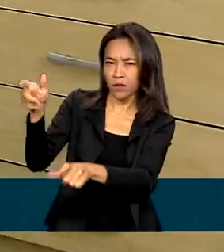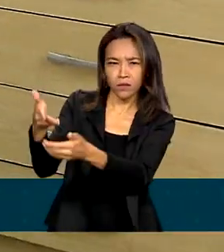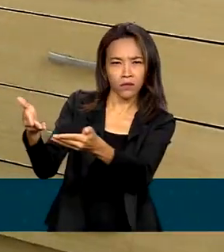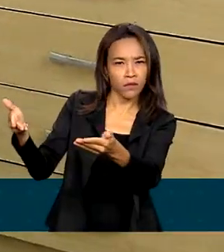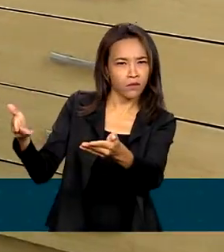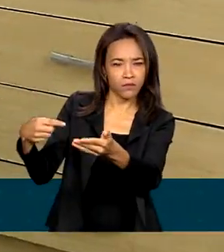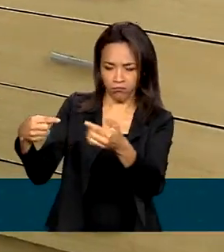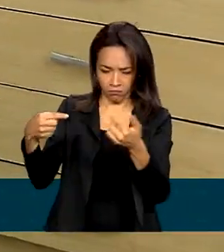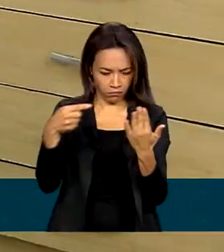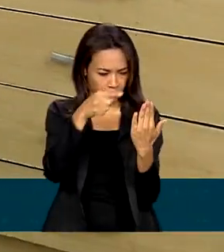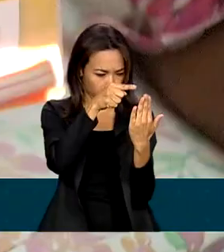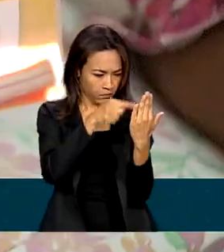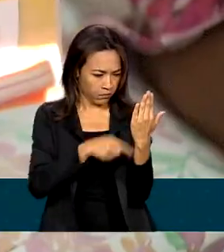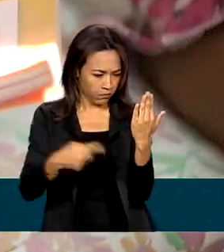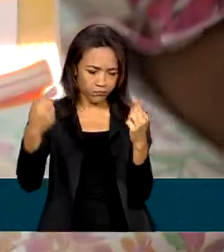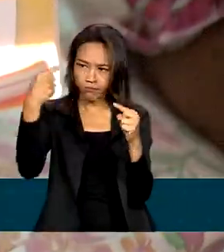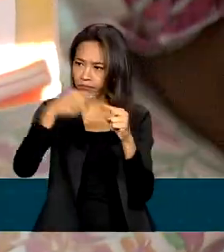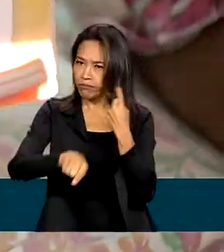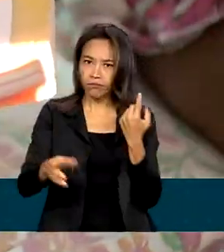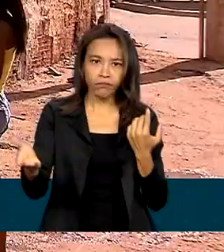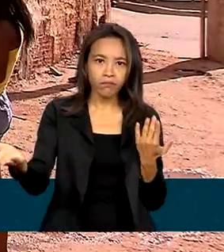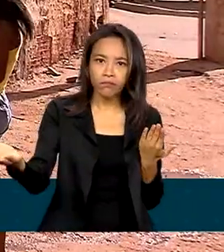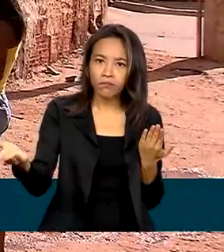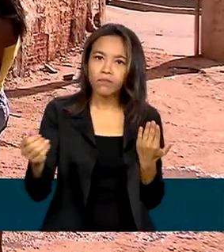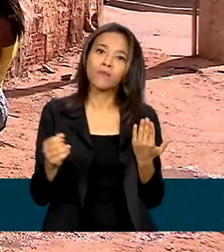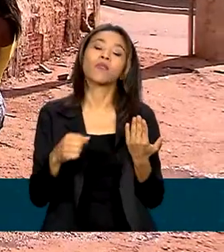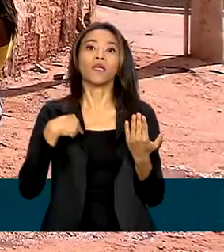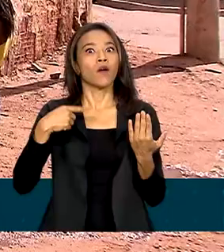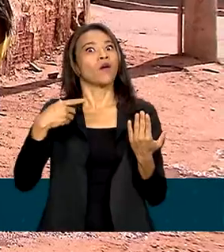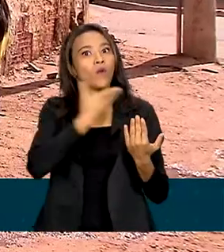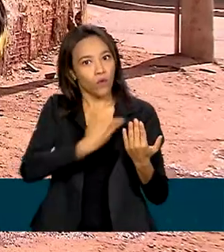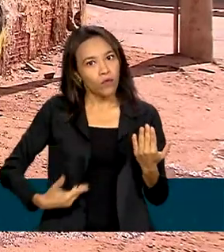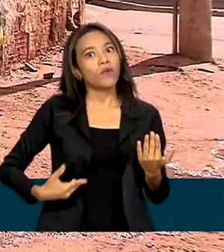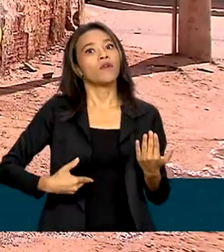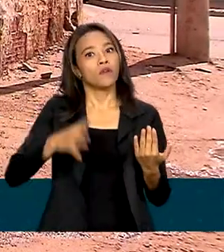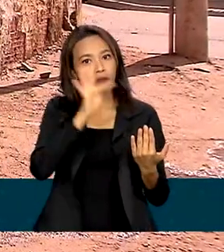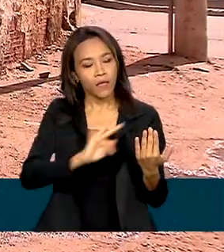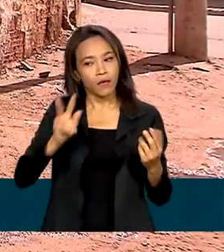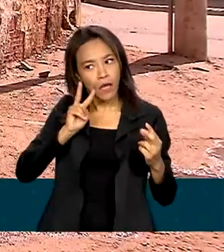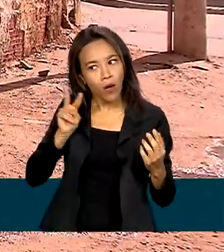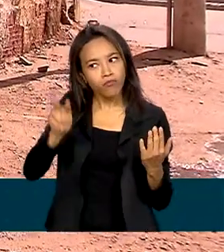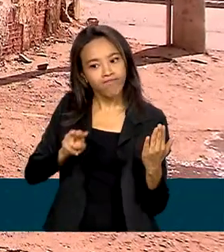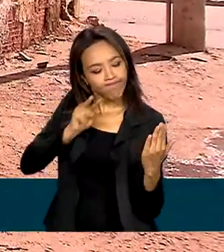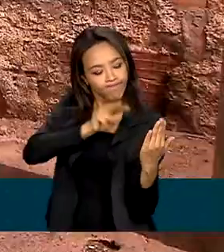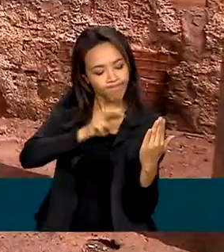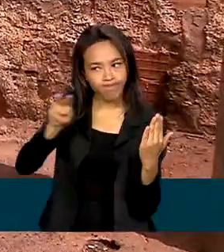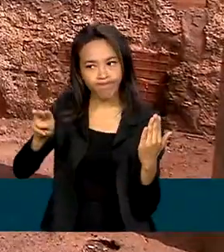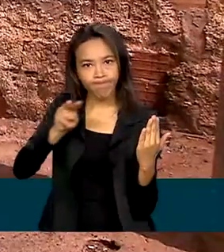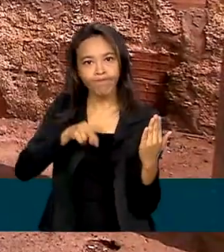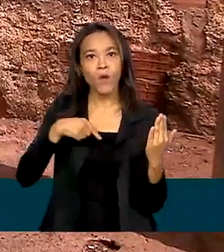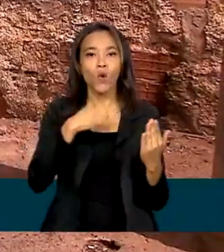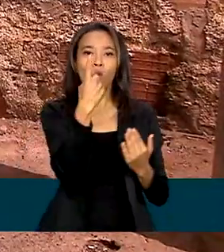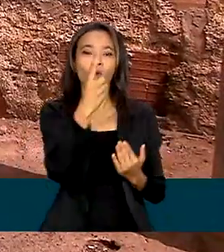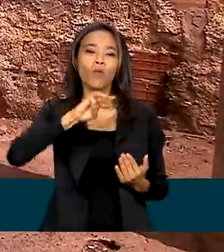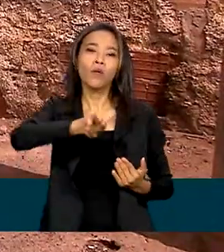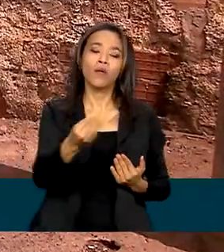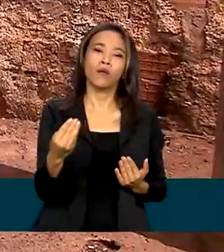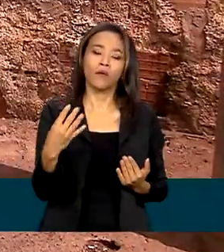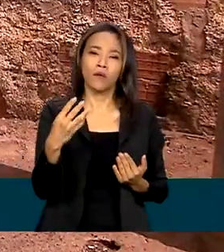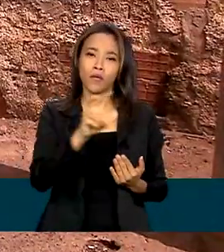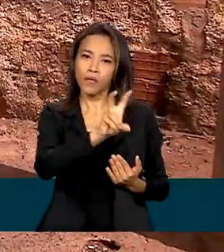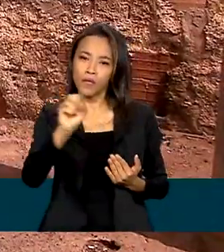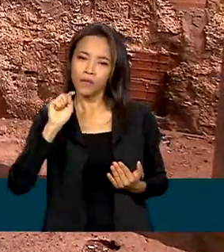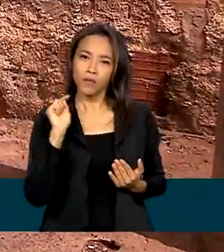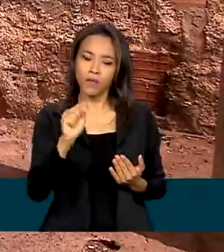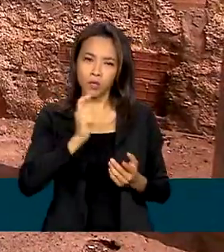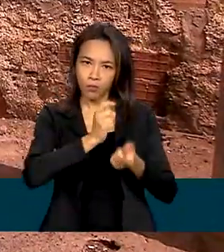cumprem os requisitos. De olho nisso, o governo federal anunciou que quase 1 milhão e 500 mil pagamentos